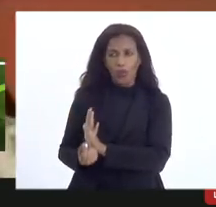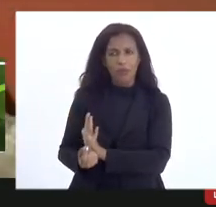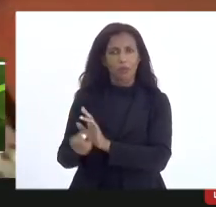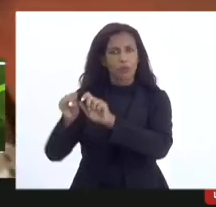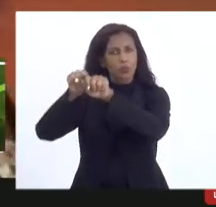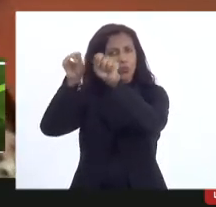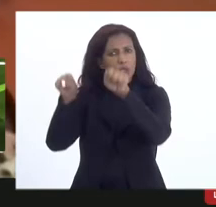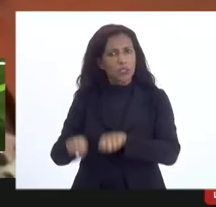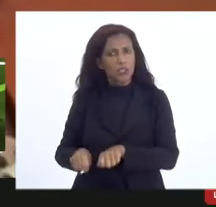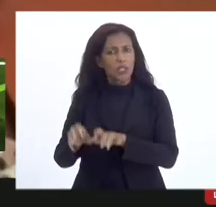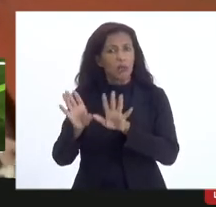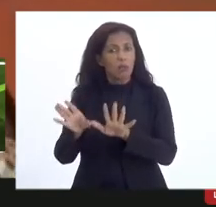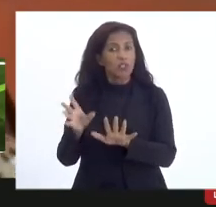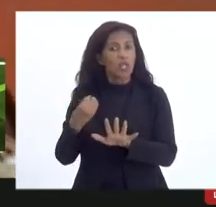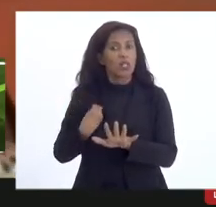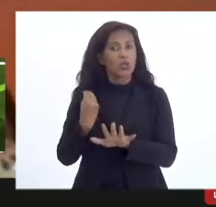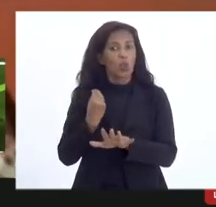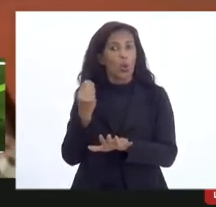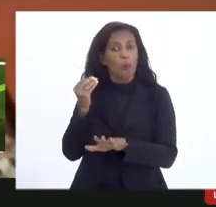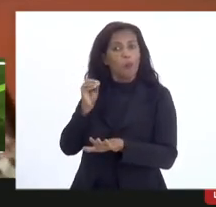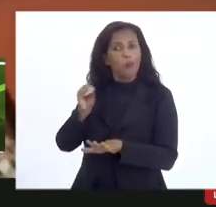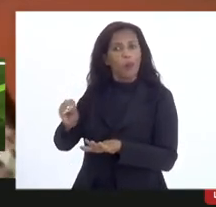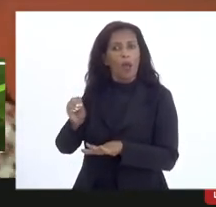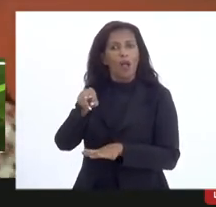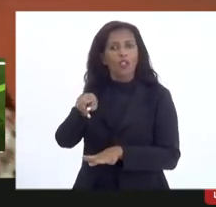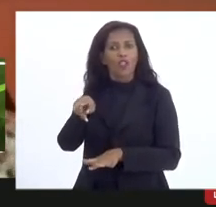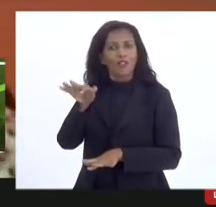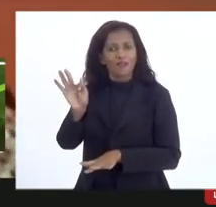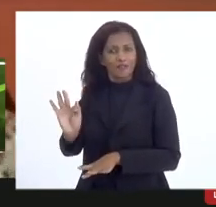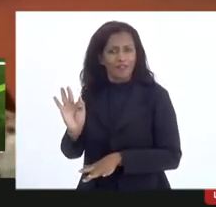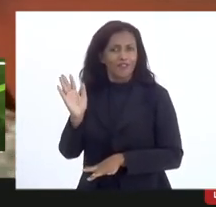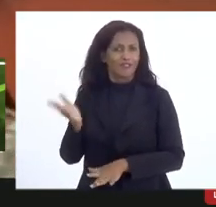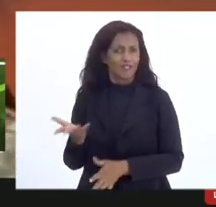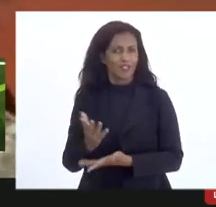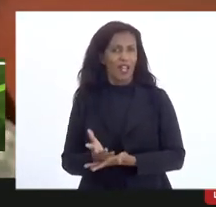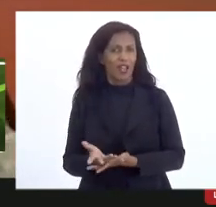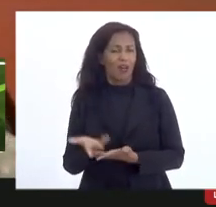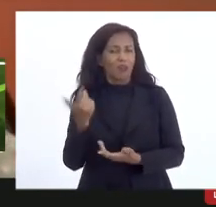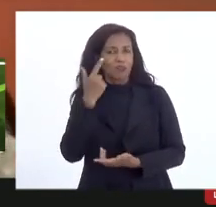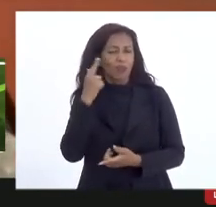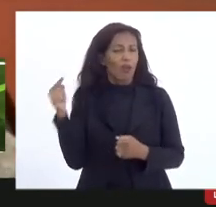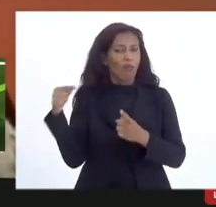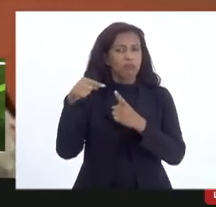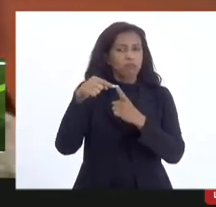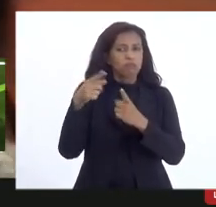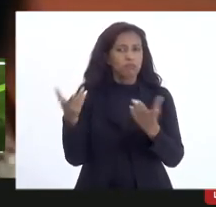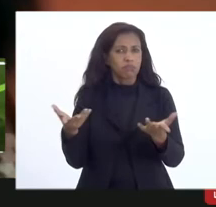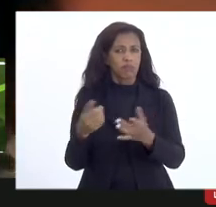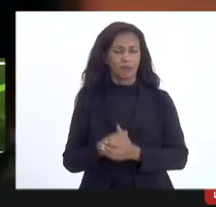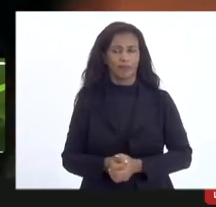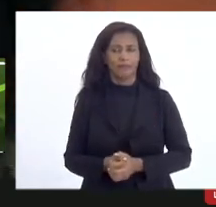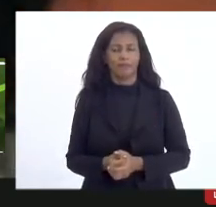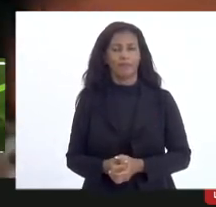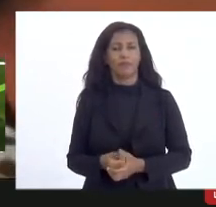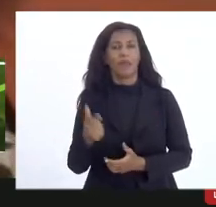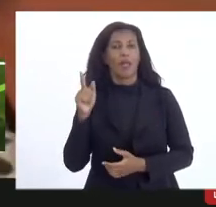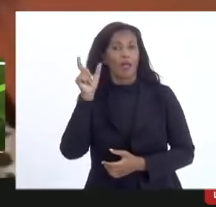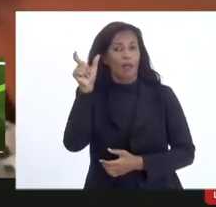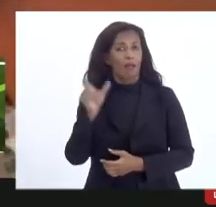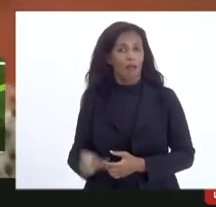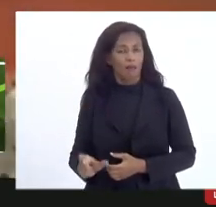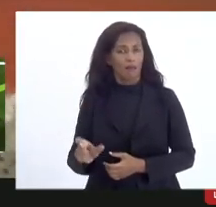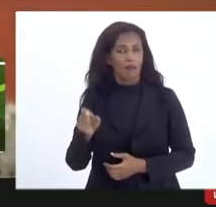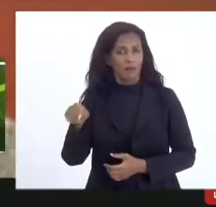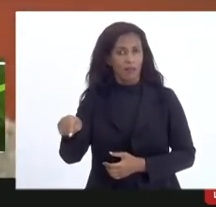basta subir a nota e a prestação de contas ser avaliada com o objeto uma vez aquele objeto